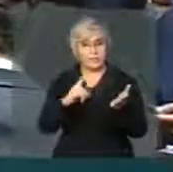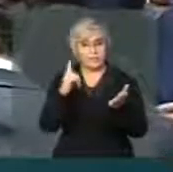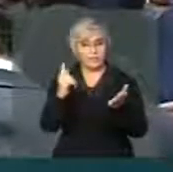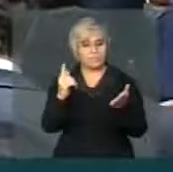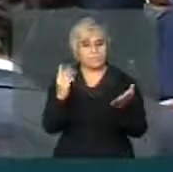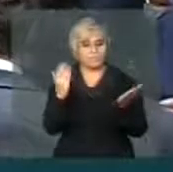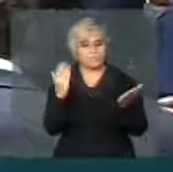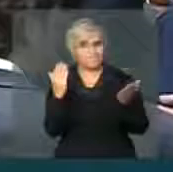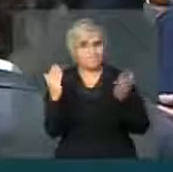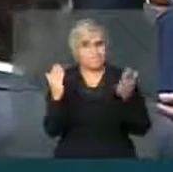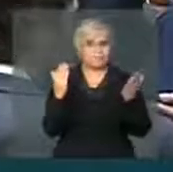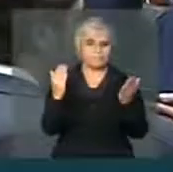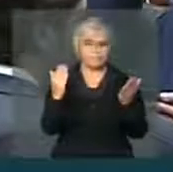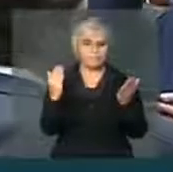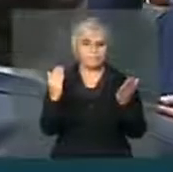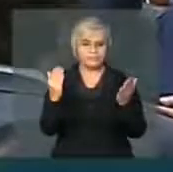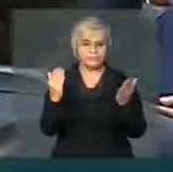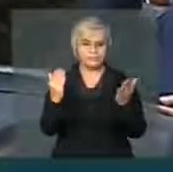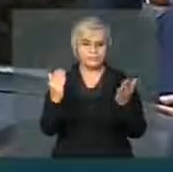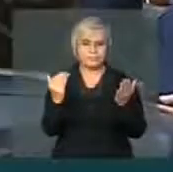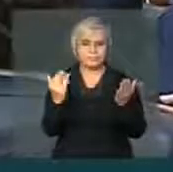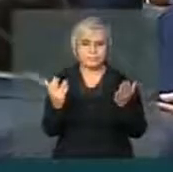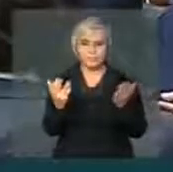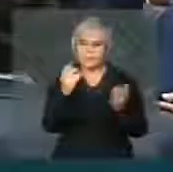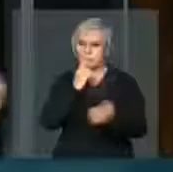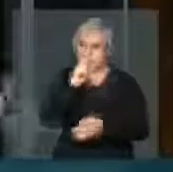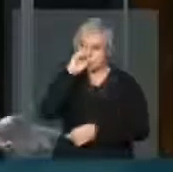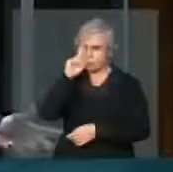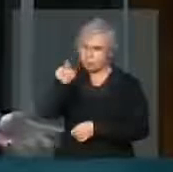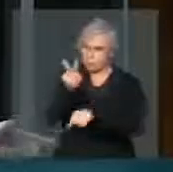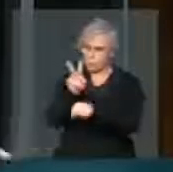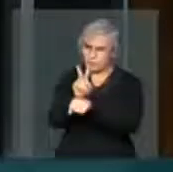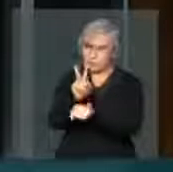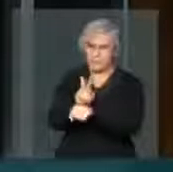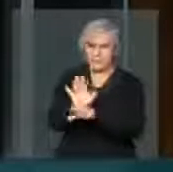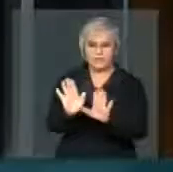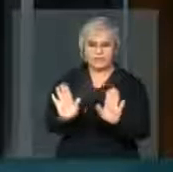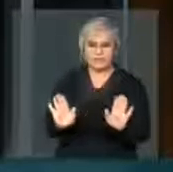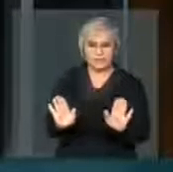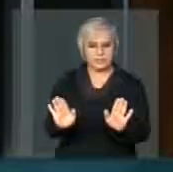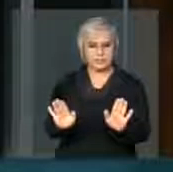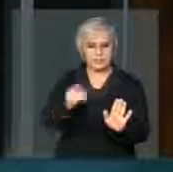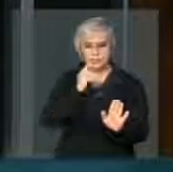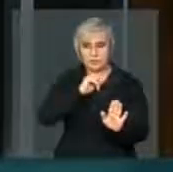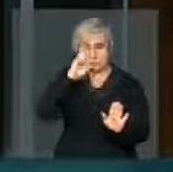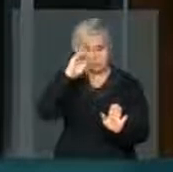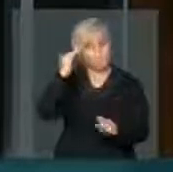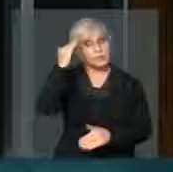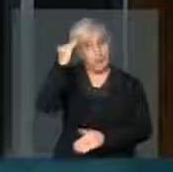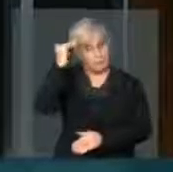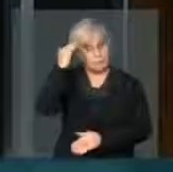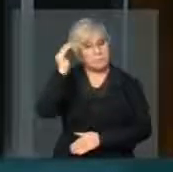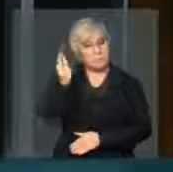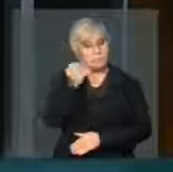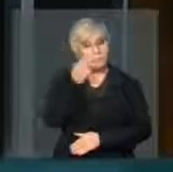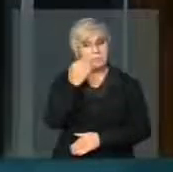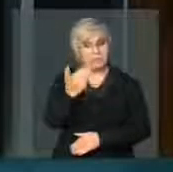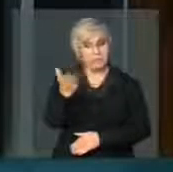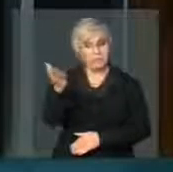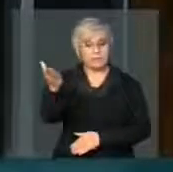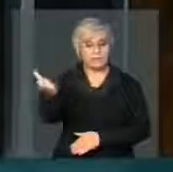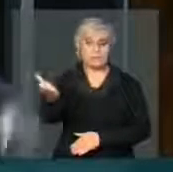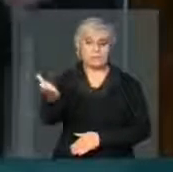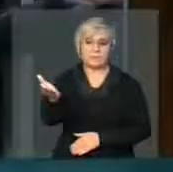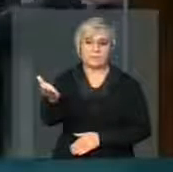E o que vossa excelência defende, necessariamente, e vossa excelência sabe disso, passa